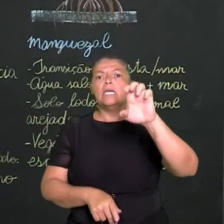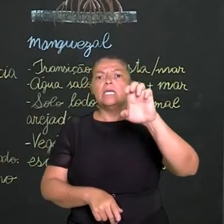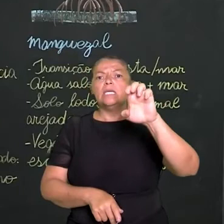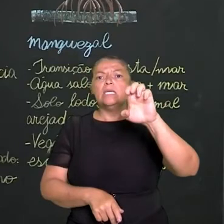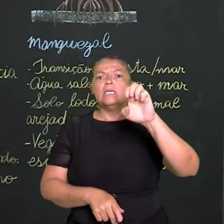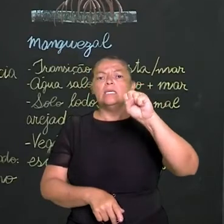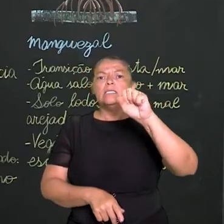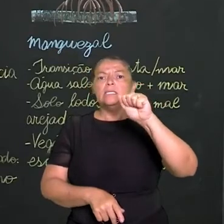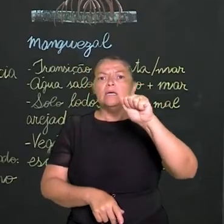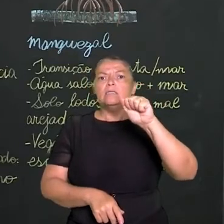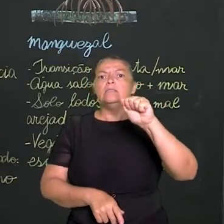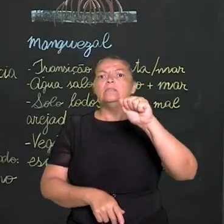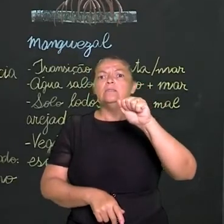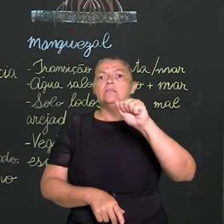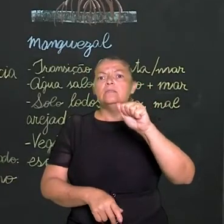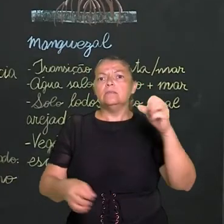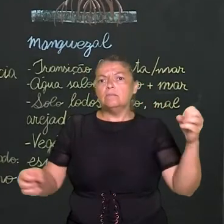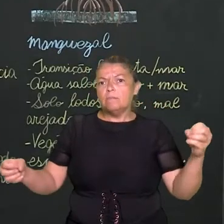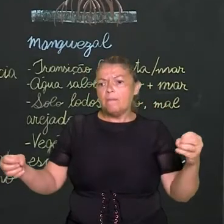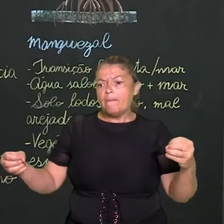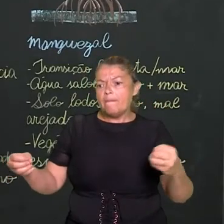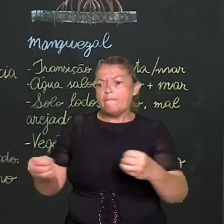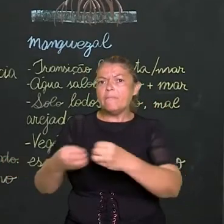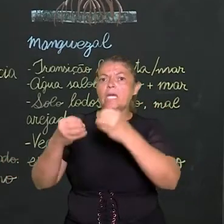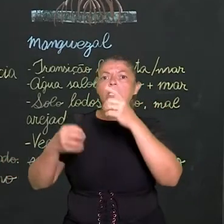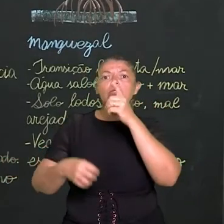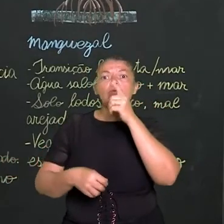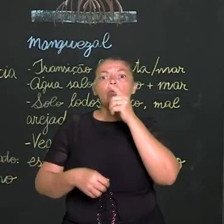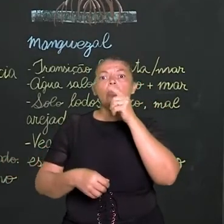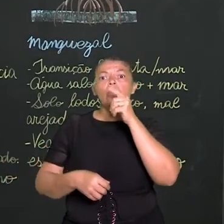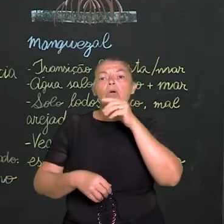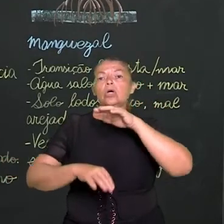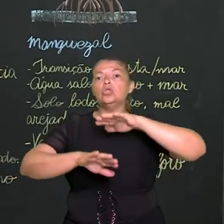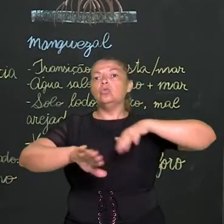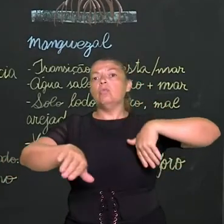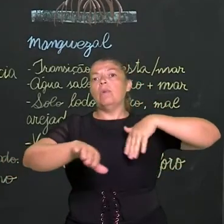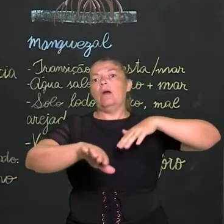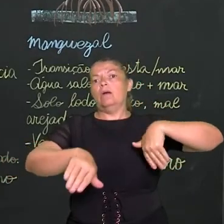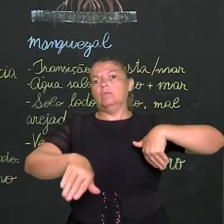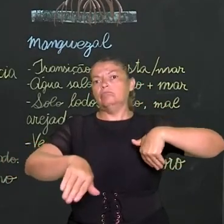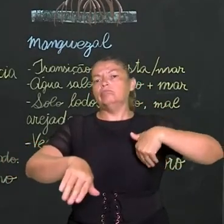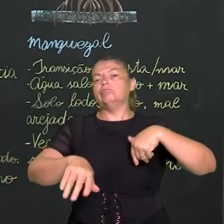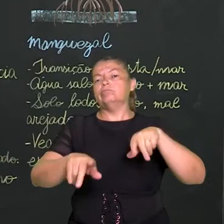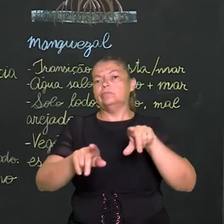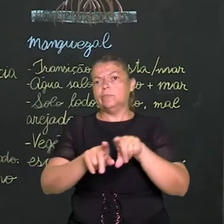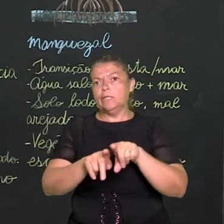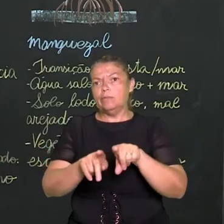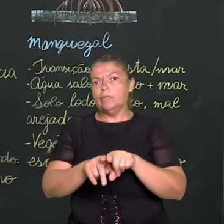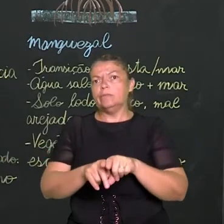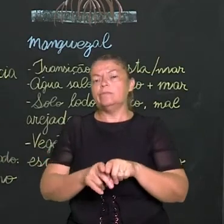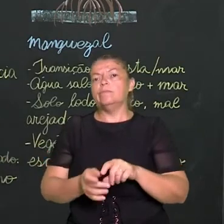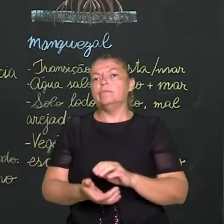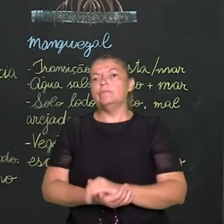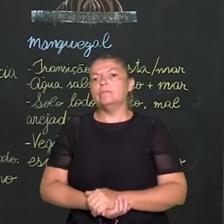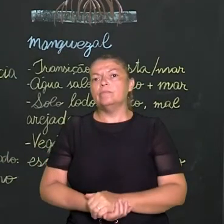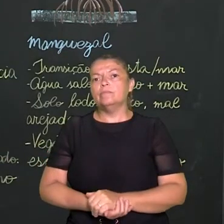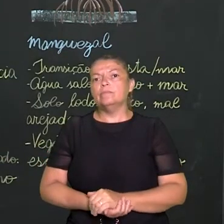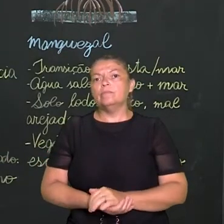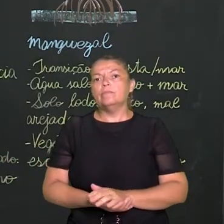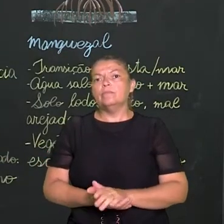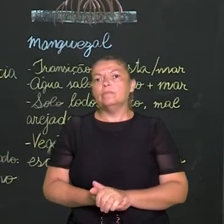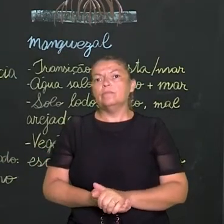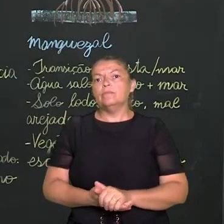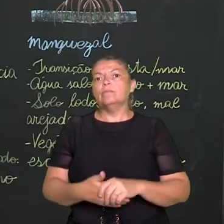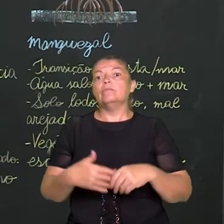devido a essa forte relação com o mar, o impacto da poluição desse mar afetando e levando à morte desse